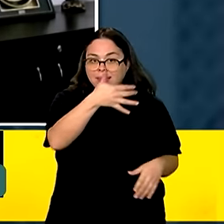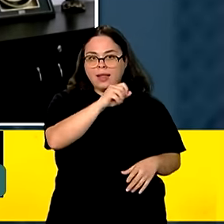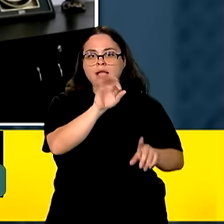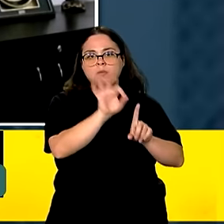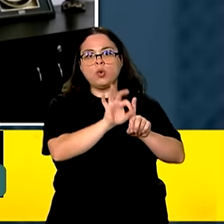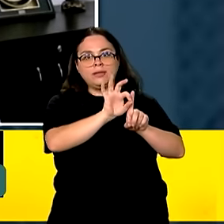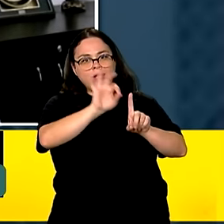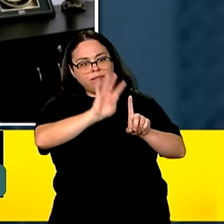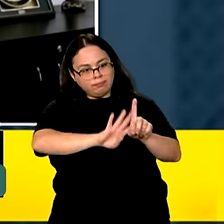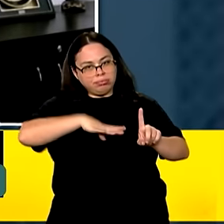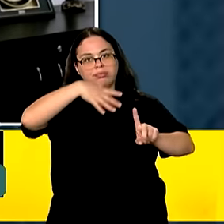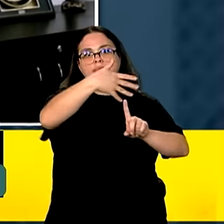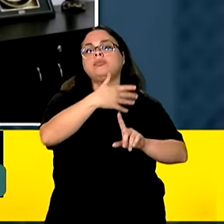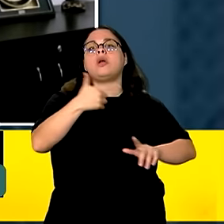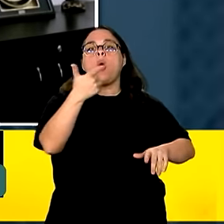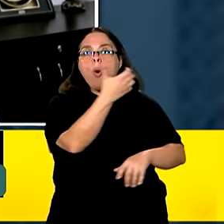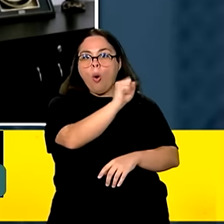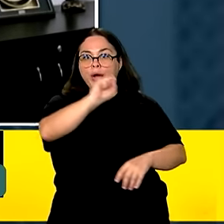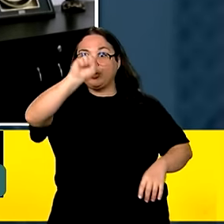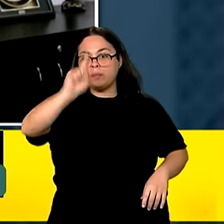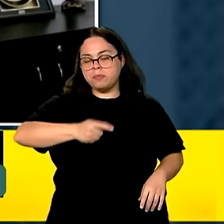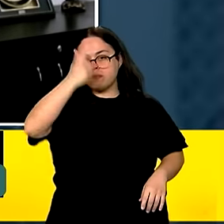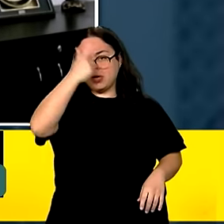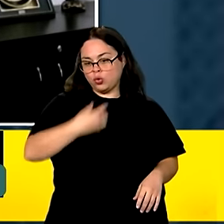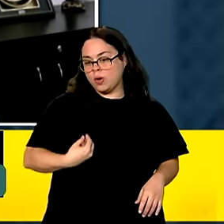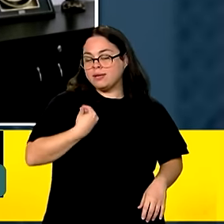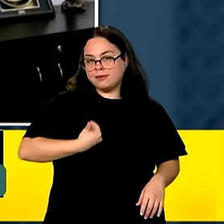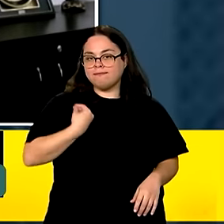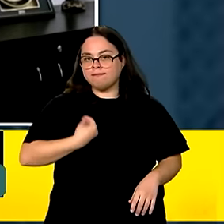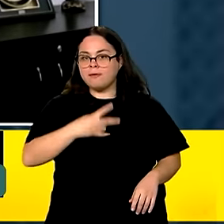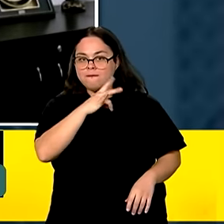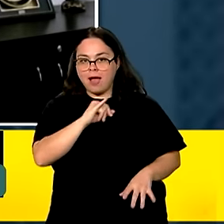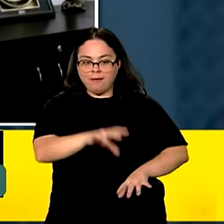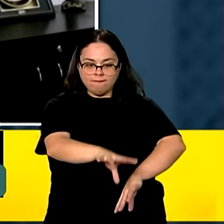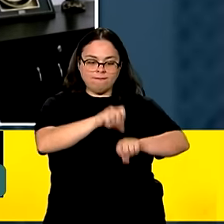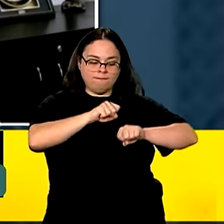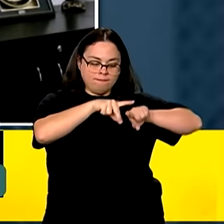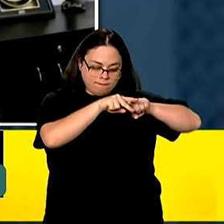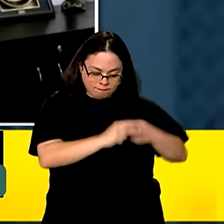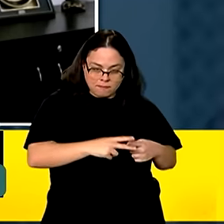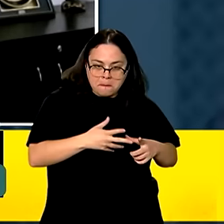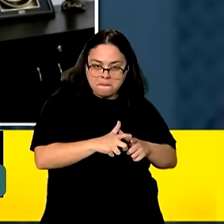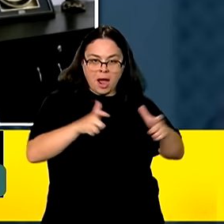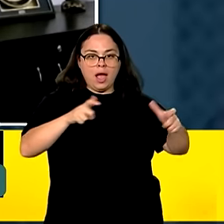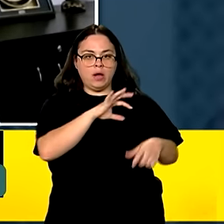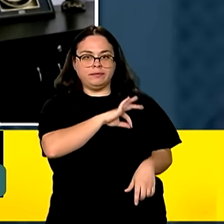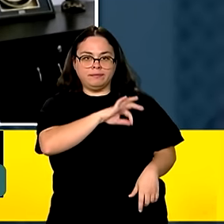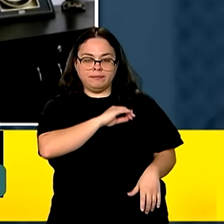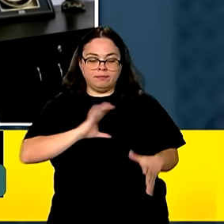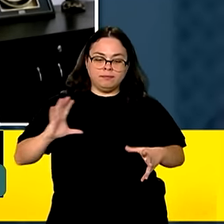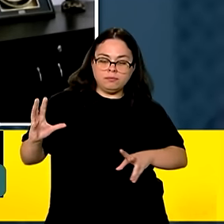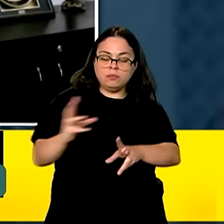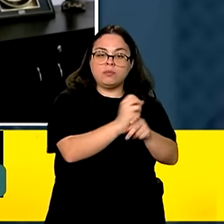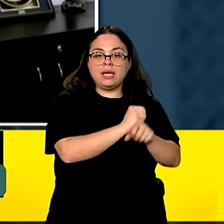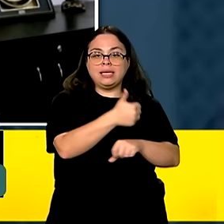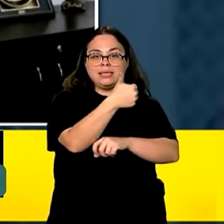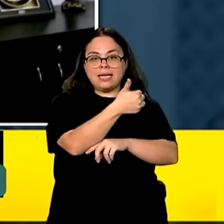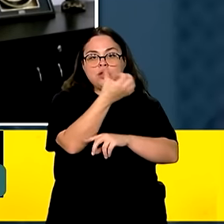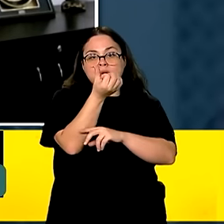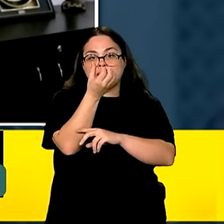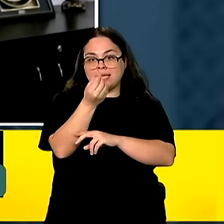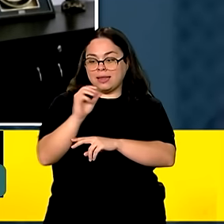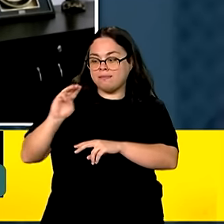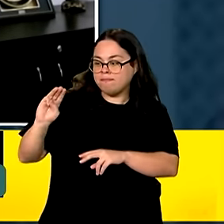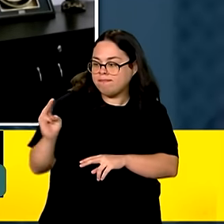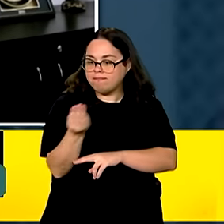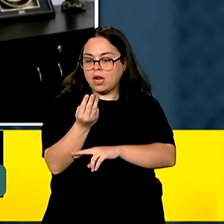do benefício. Serão mais de 8.700 atletas beneficiados, com um investimento total de 160 milhões